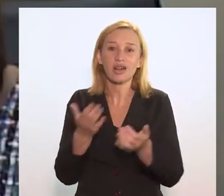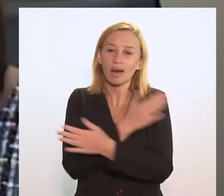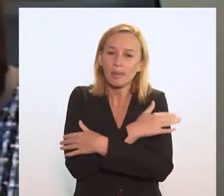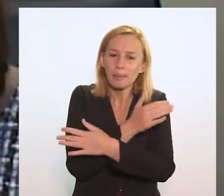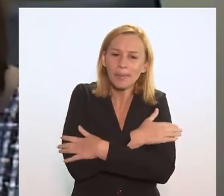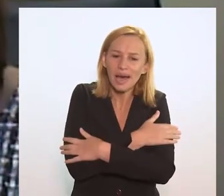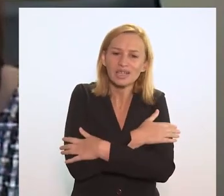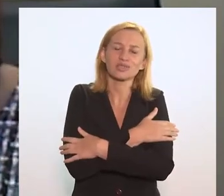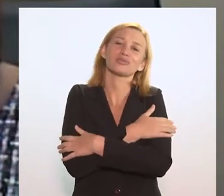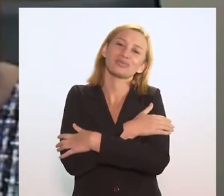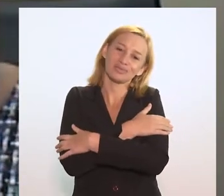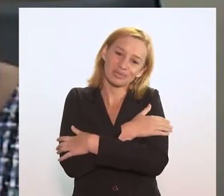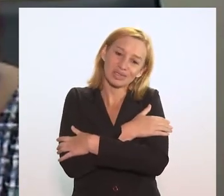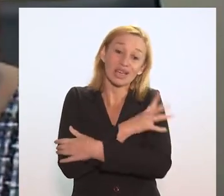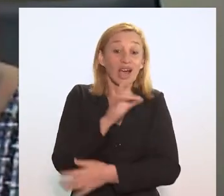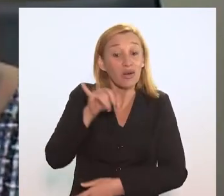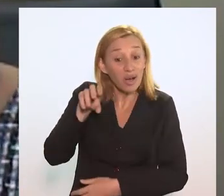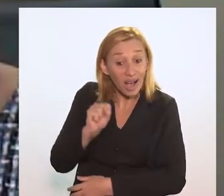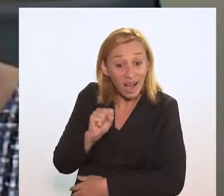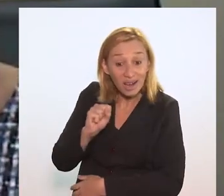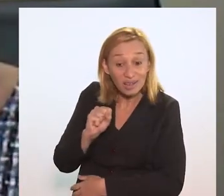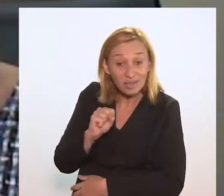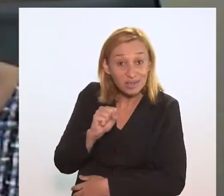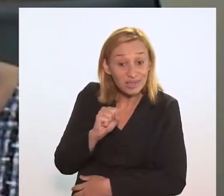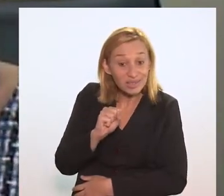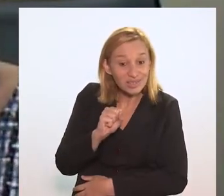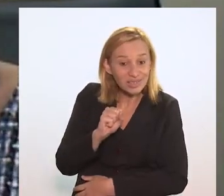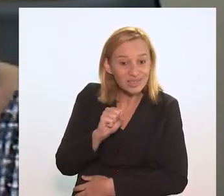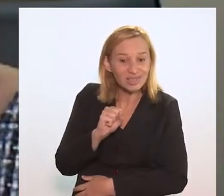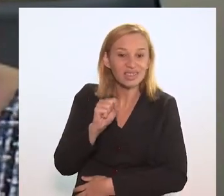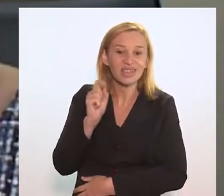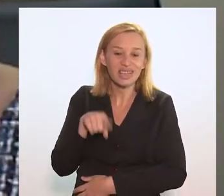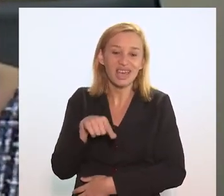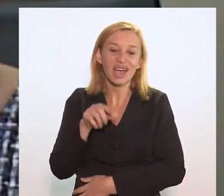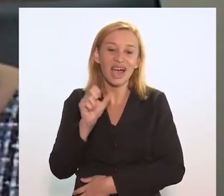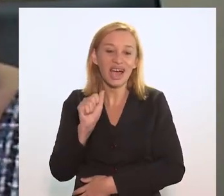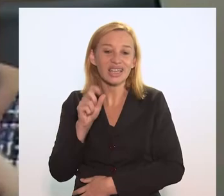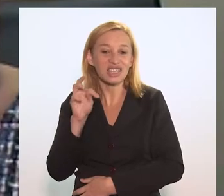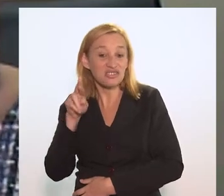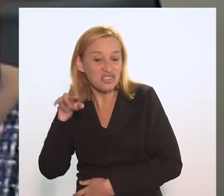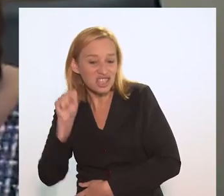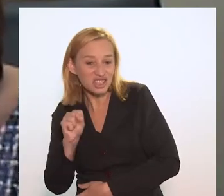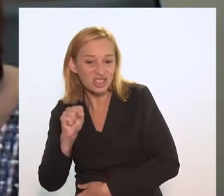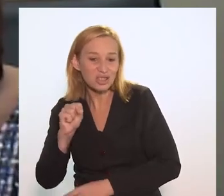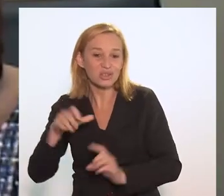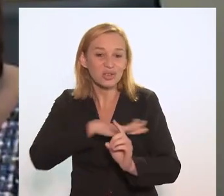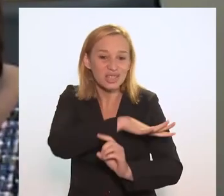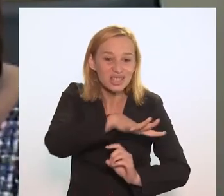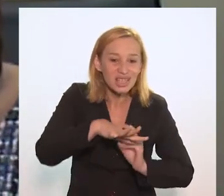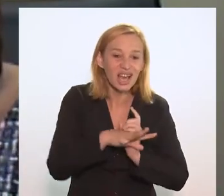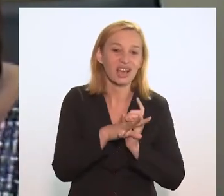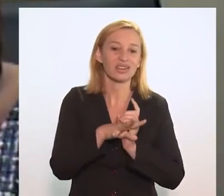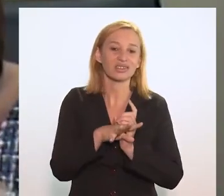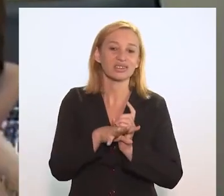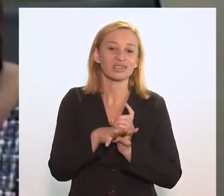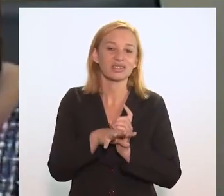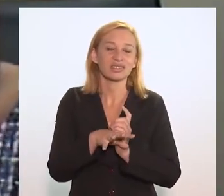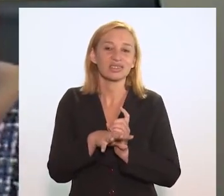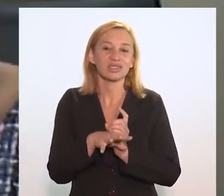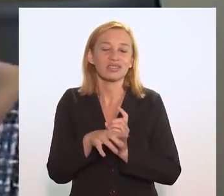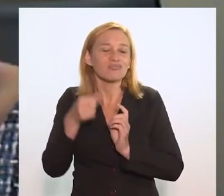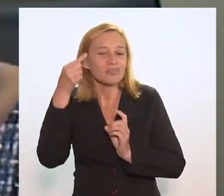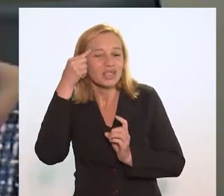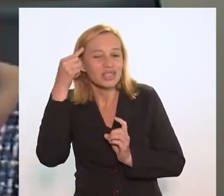deixar aqui o meu abraço muito fraterno ao Carlos Basília, que é um ativista social, que nos trouxe tão